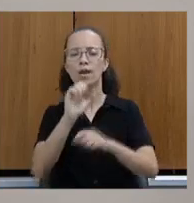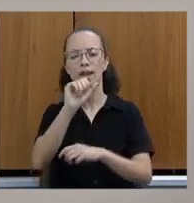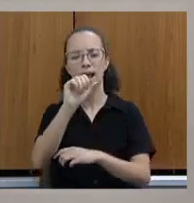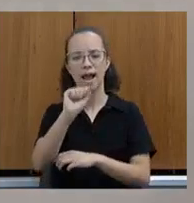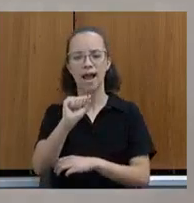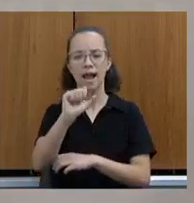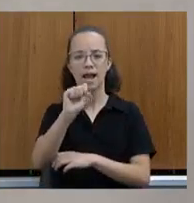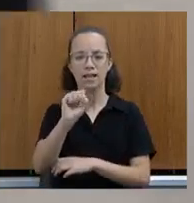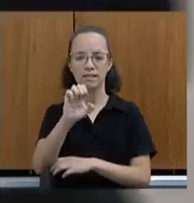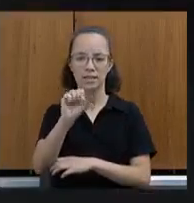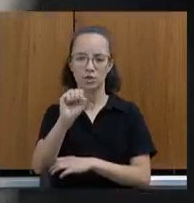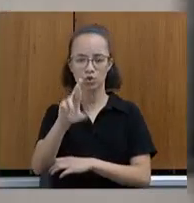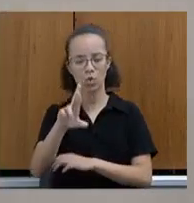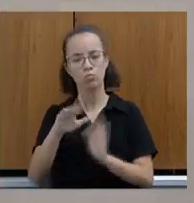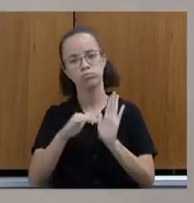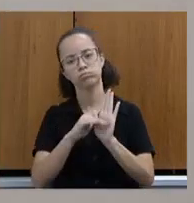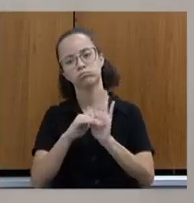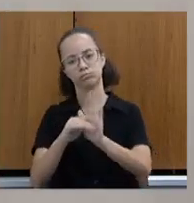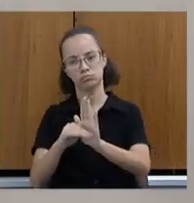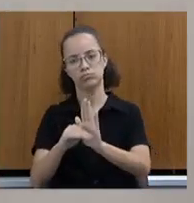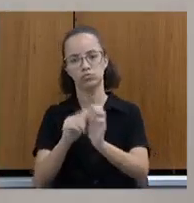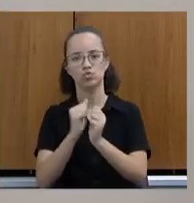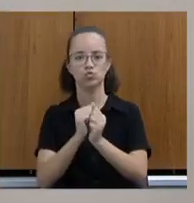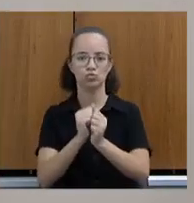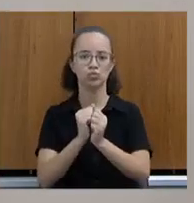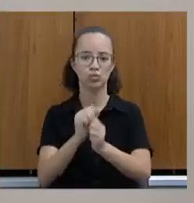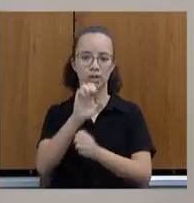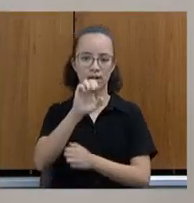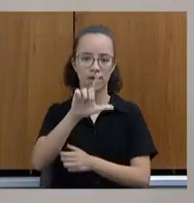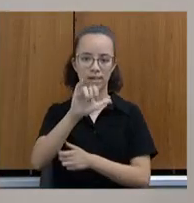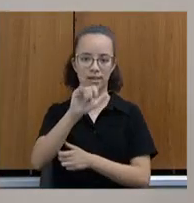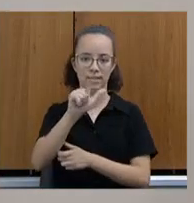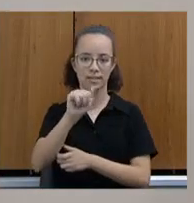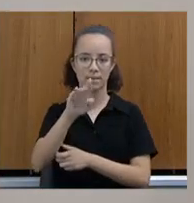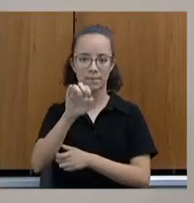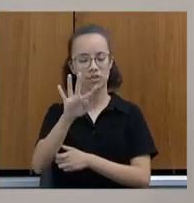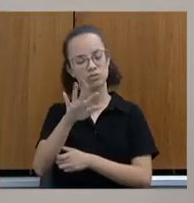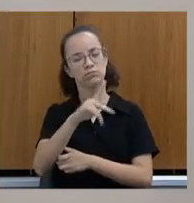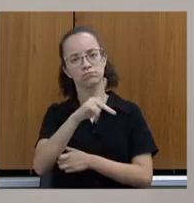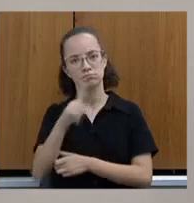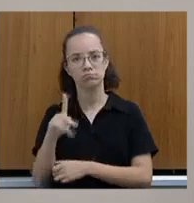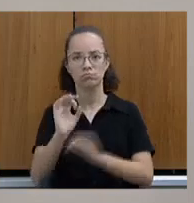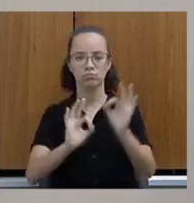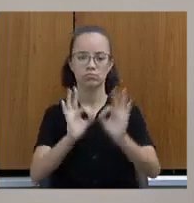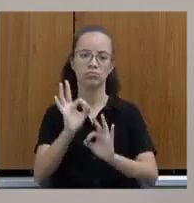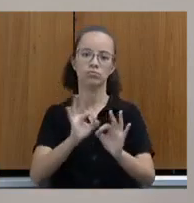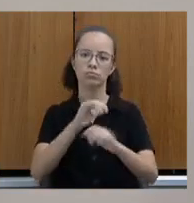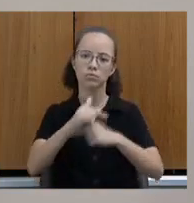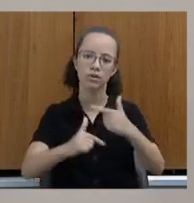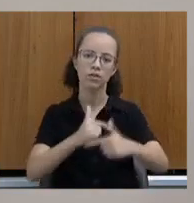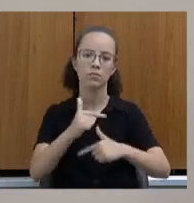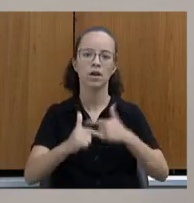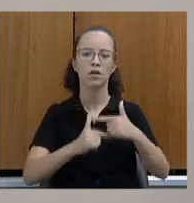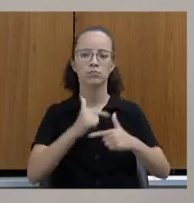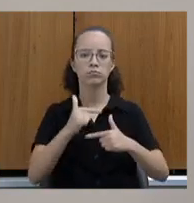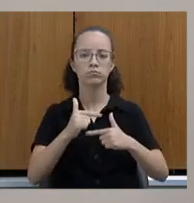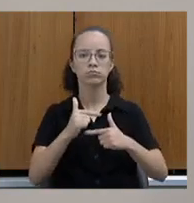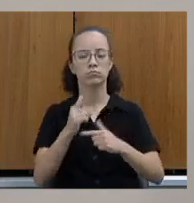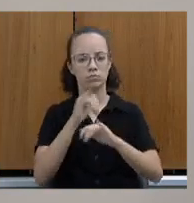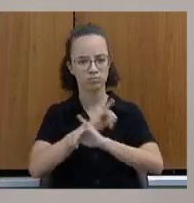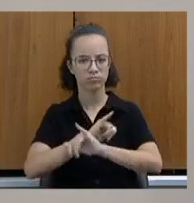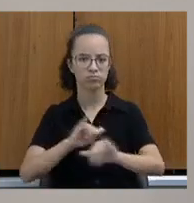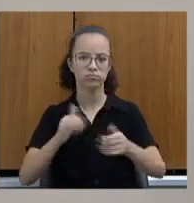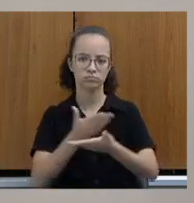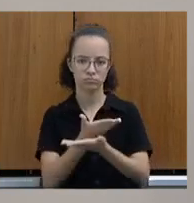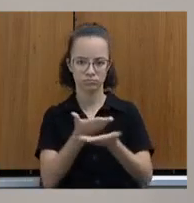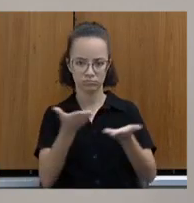secretária de Estado, Elisabeth Juca. A presidência, tendo em vista a organização dos trabalhos, comunica aos